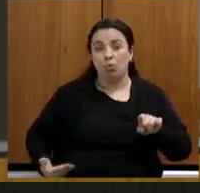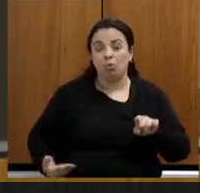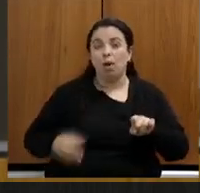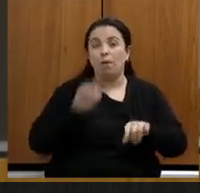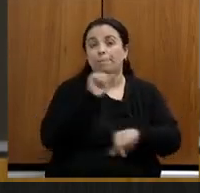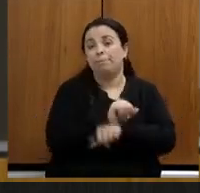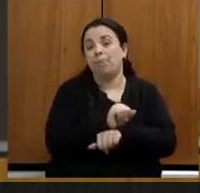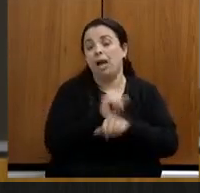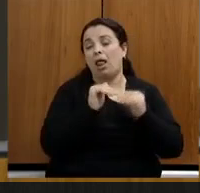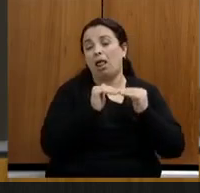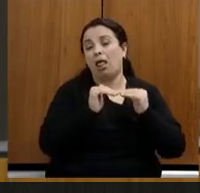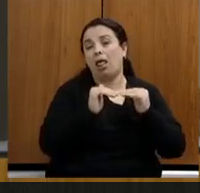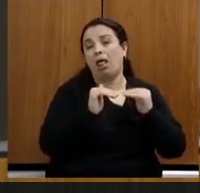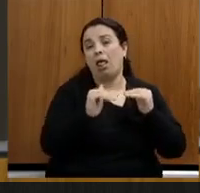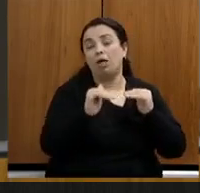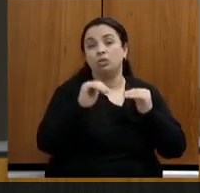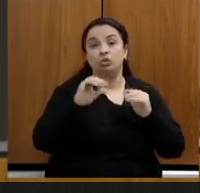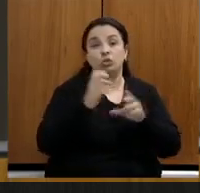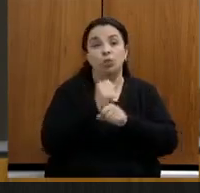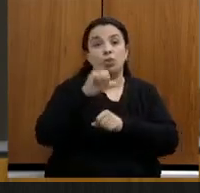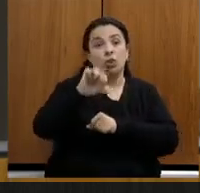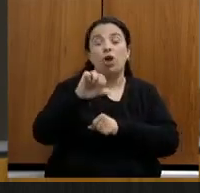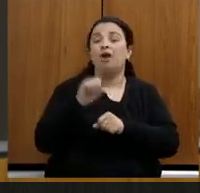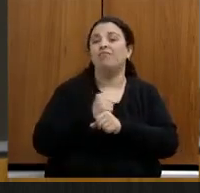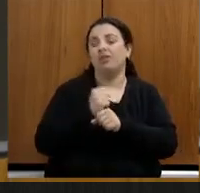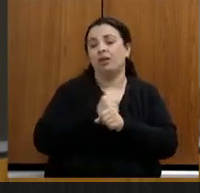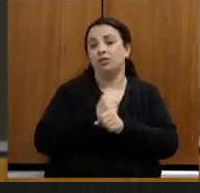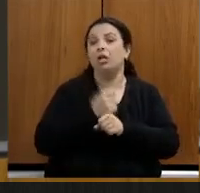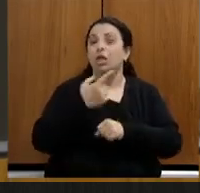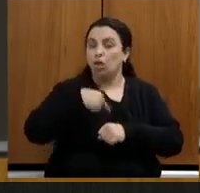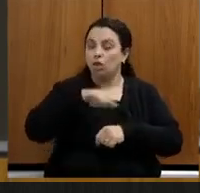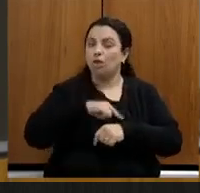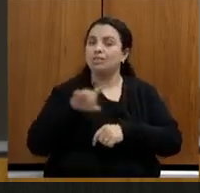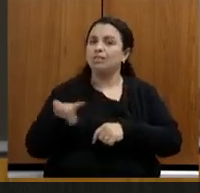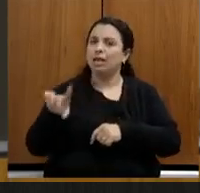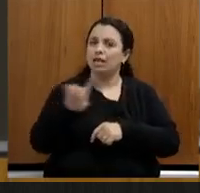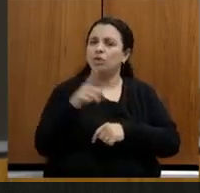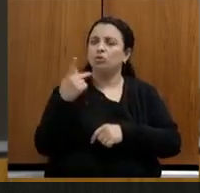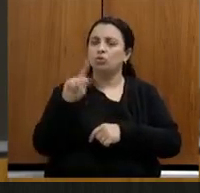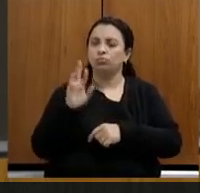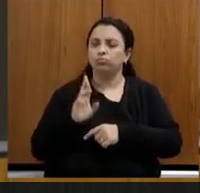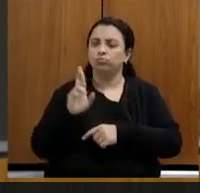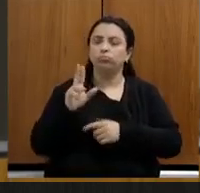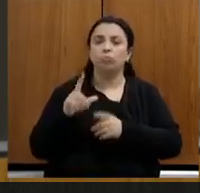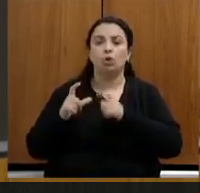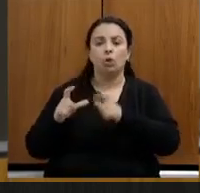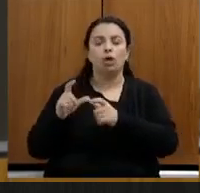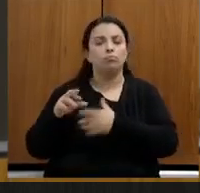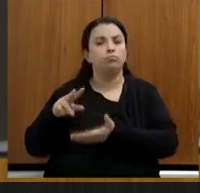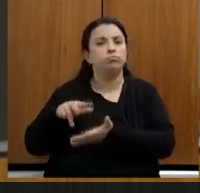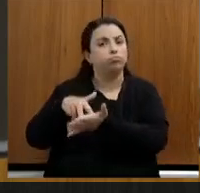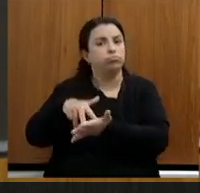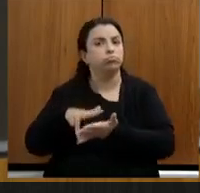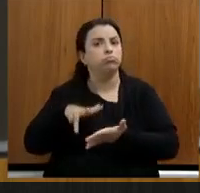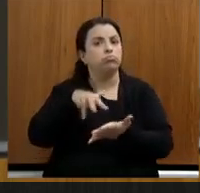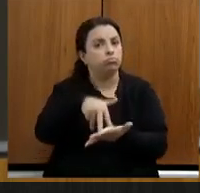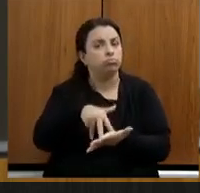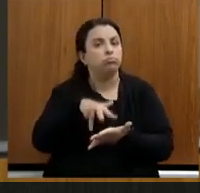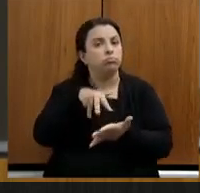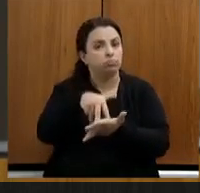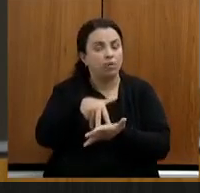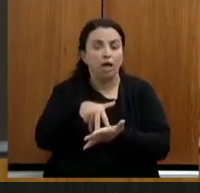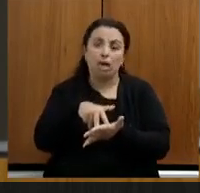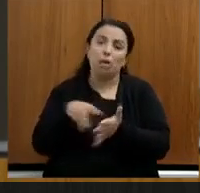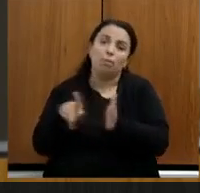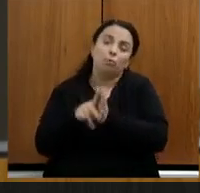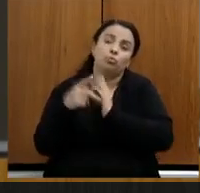nove anos então sigamos cada um de nós do seu lugar de representatividade do seu lugar de fala e daquilo